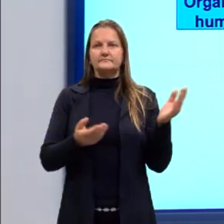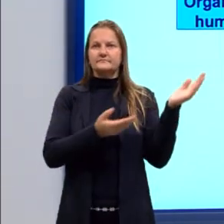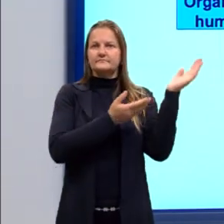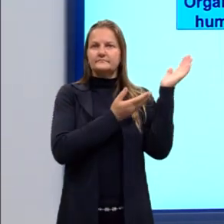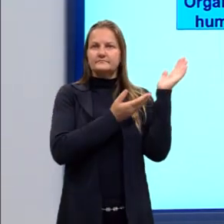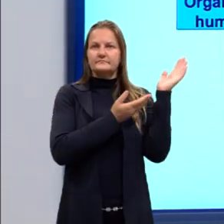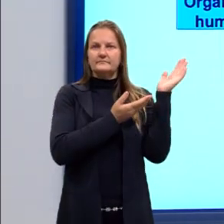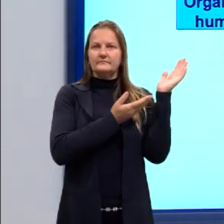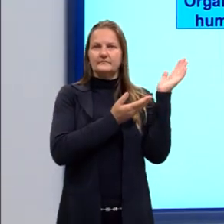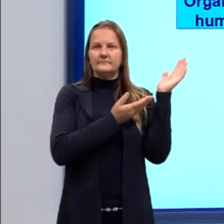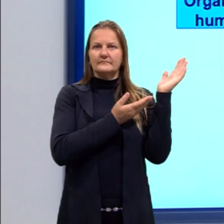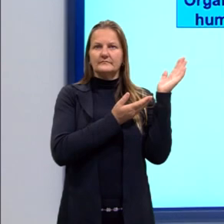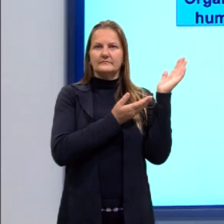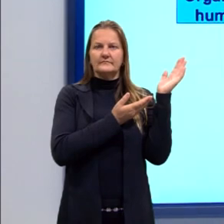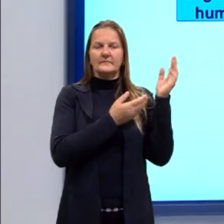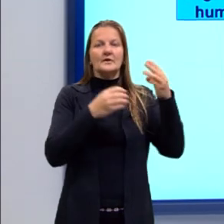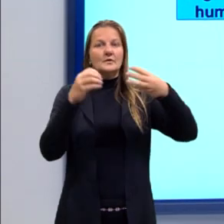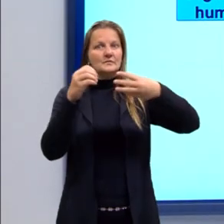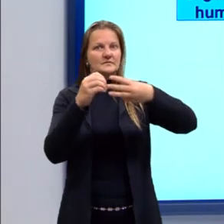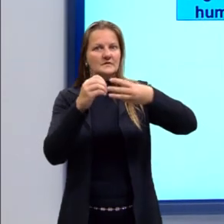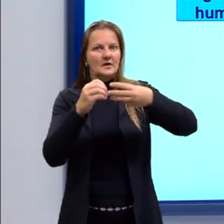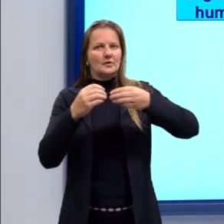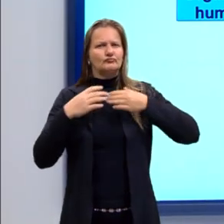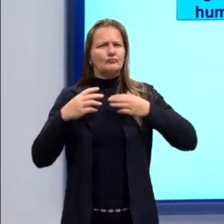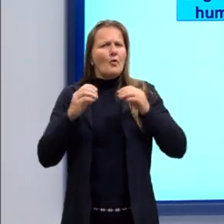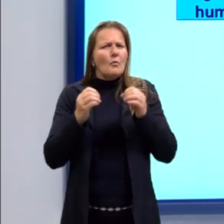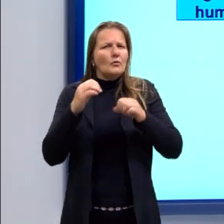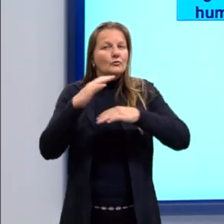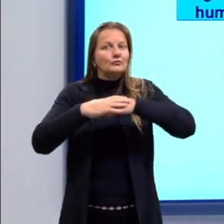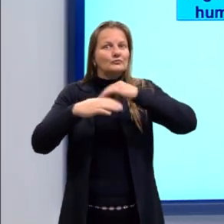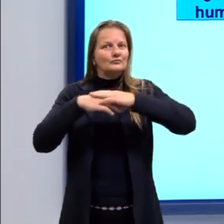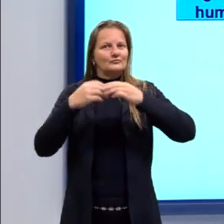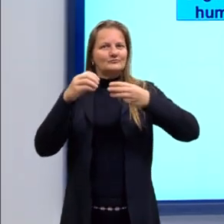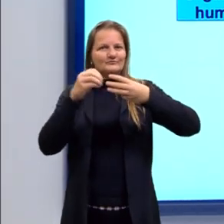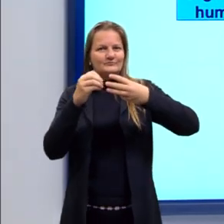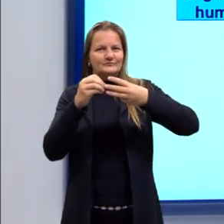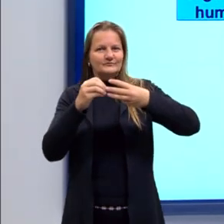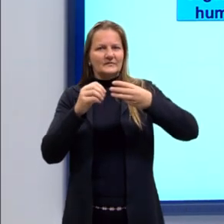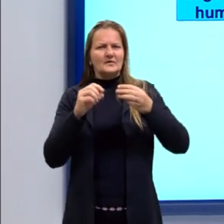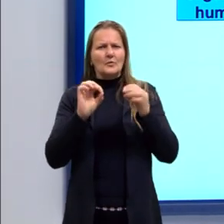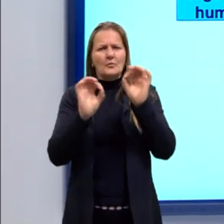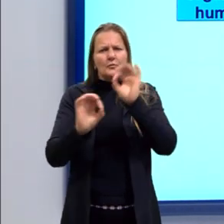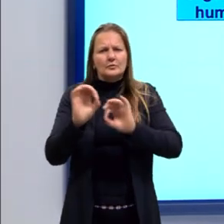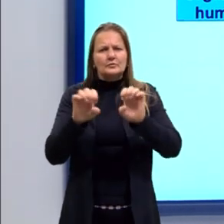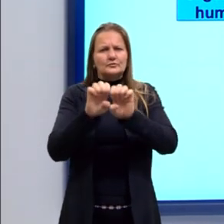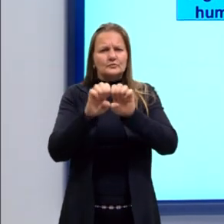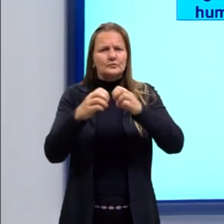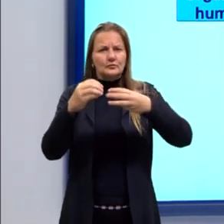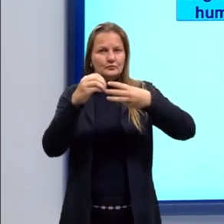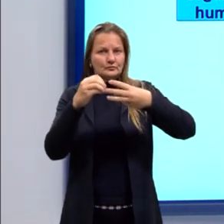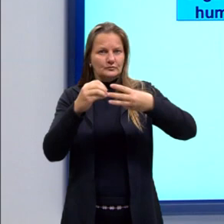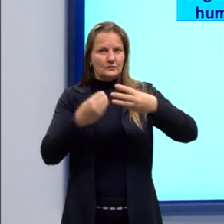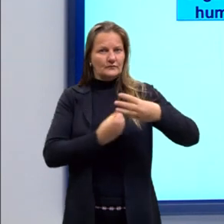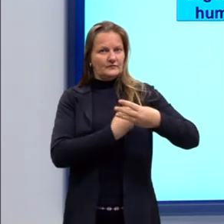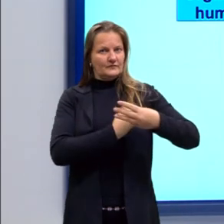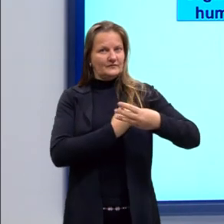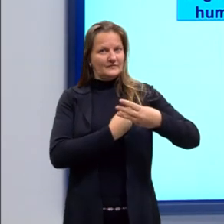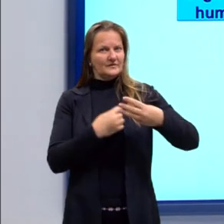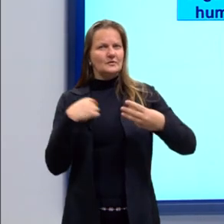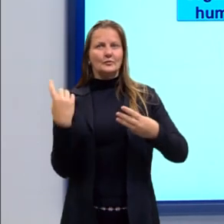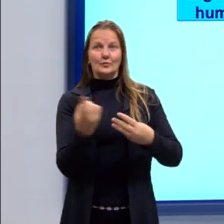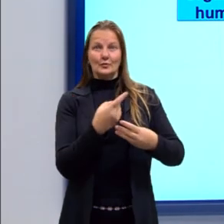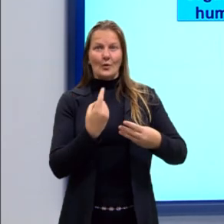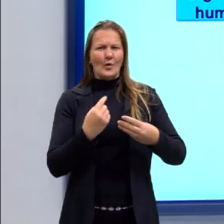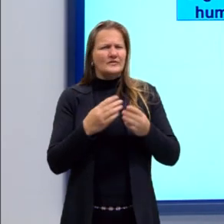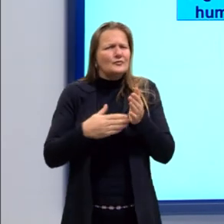exemplo, sendo formado por células, que células são então uma unidade estrutural e fundamental da vida. Os seres